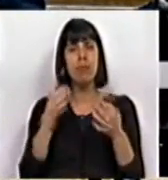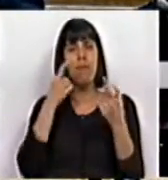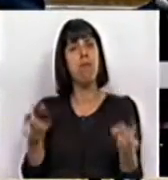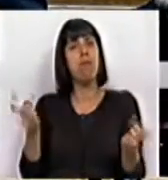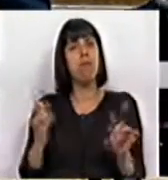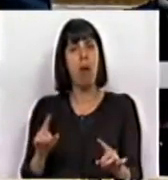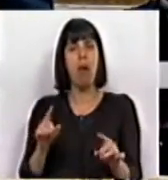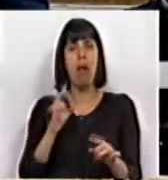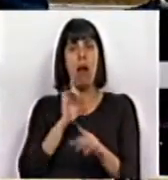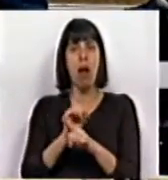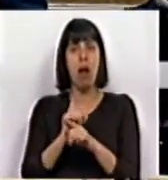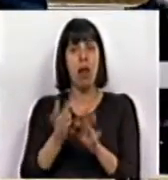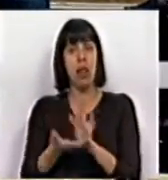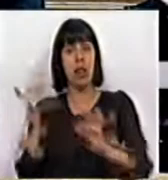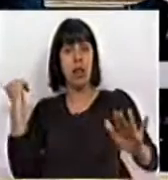reposto o